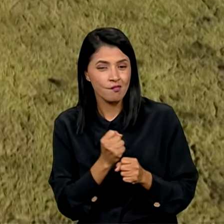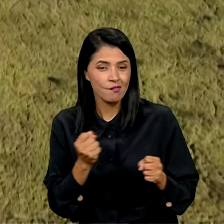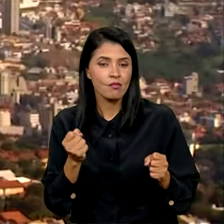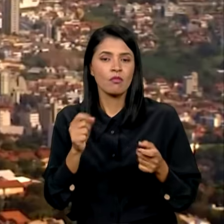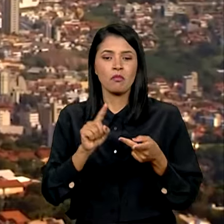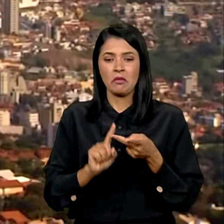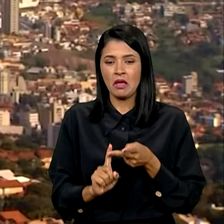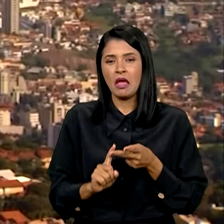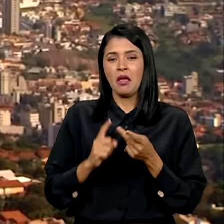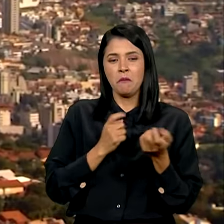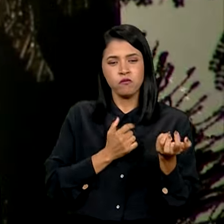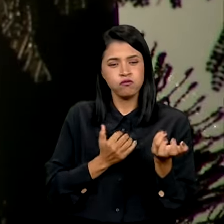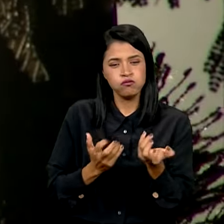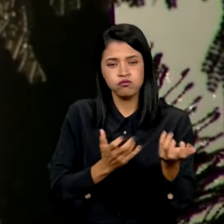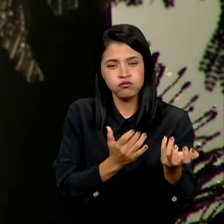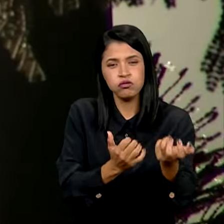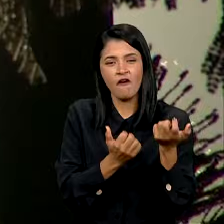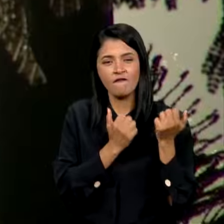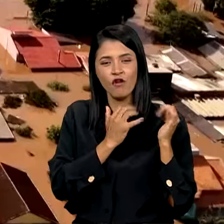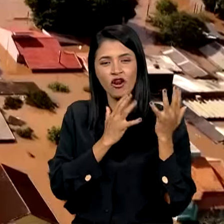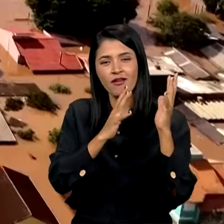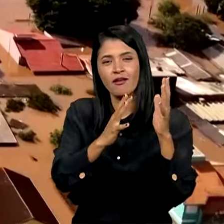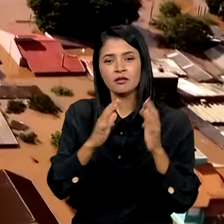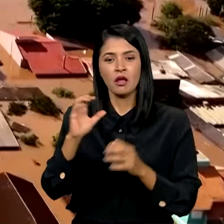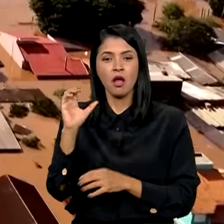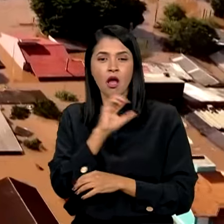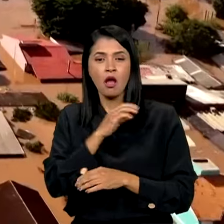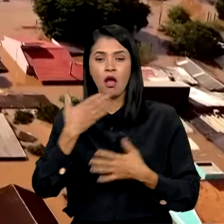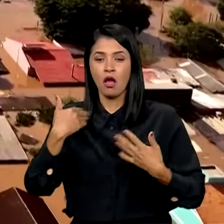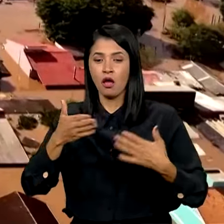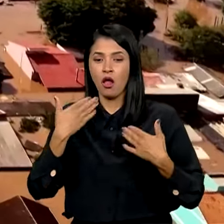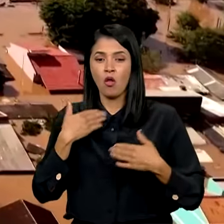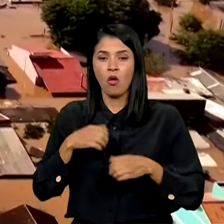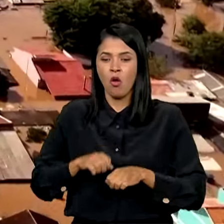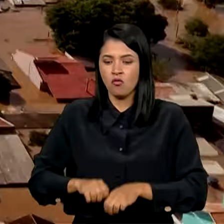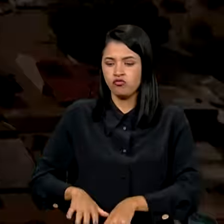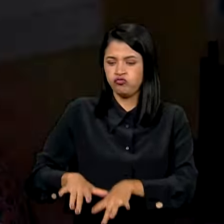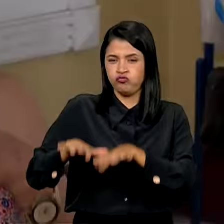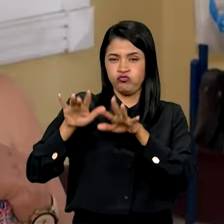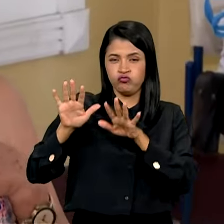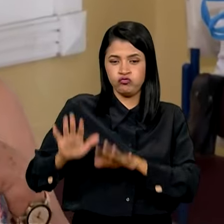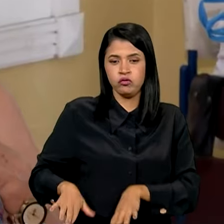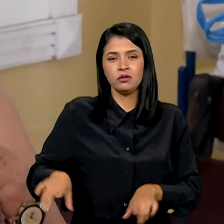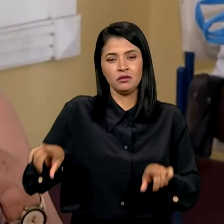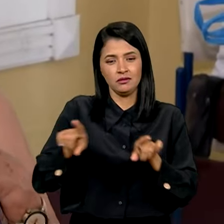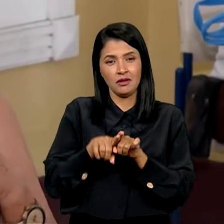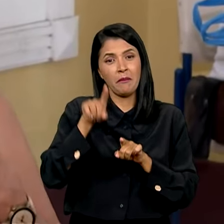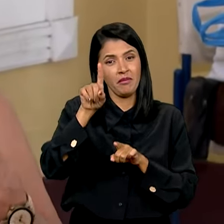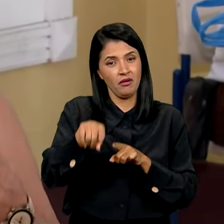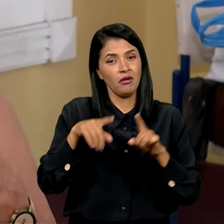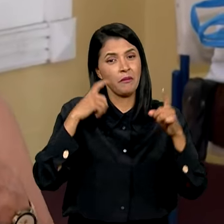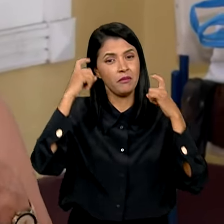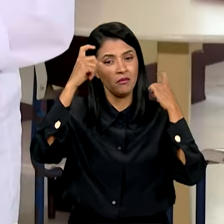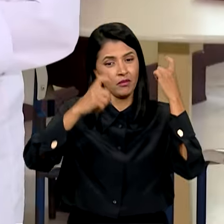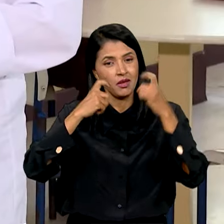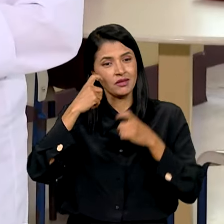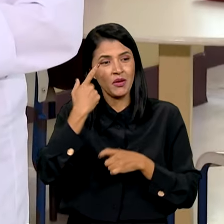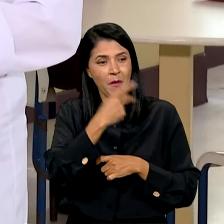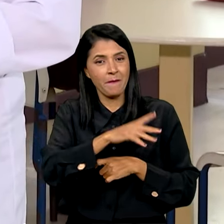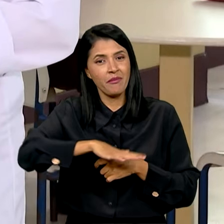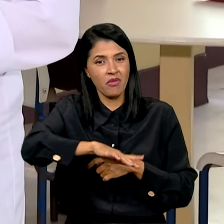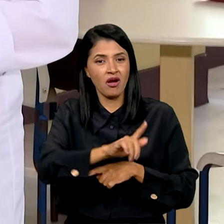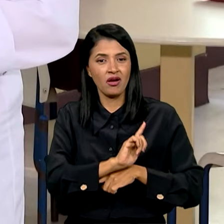florestais, ondas de calor e grandes inundações se tornaram também preocupações para os